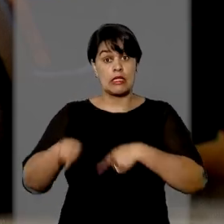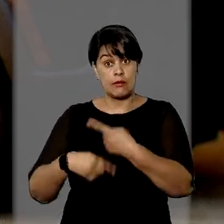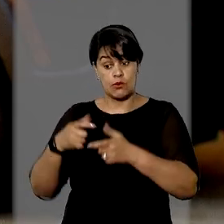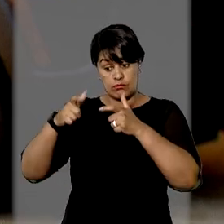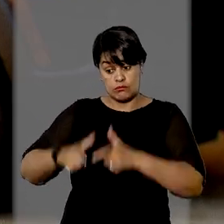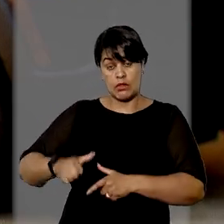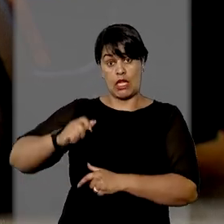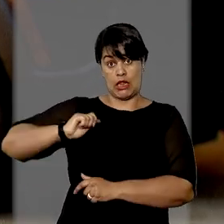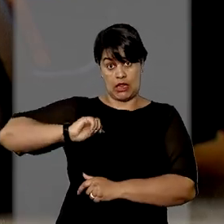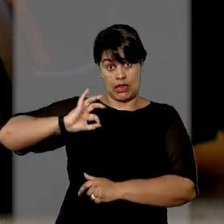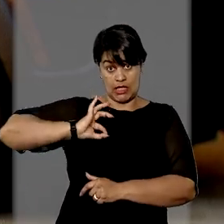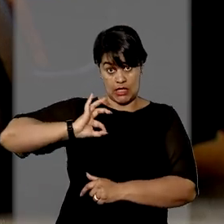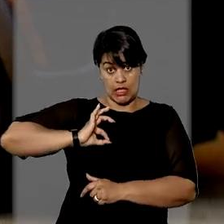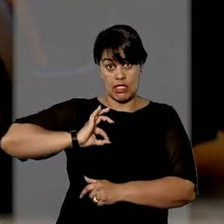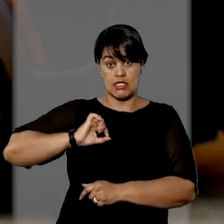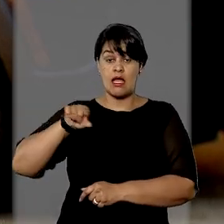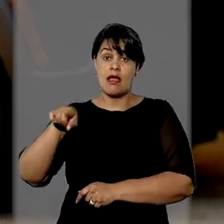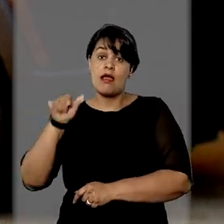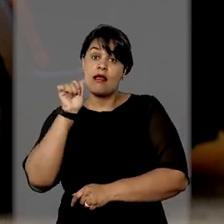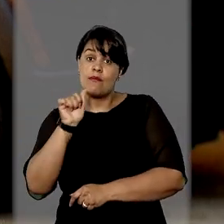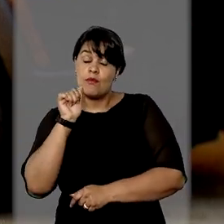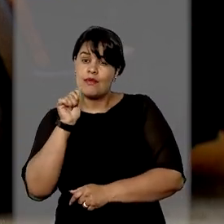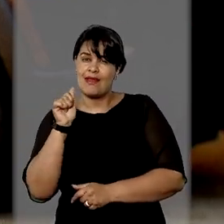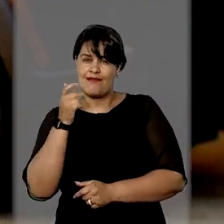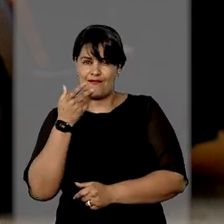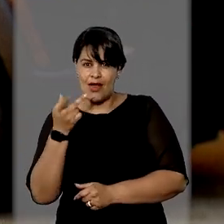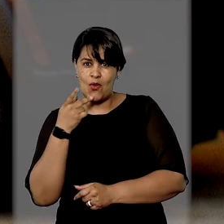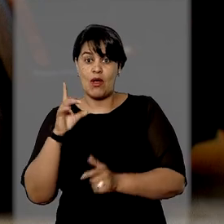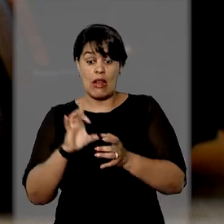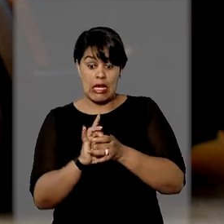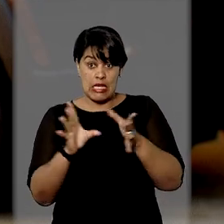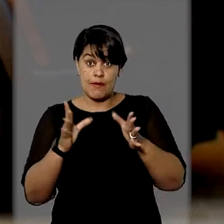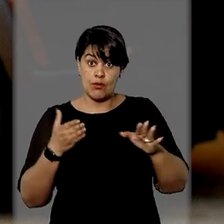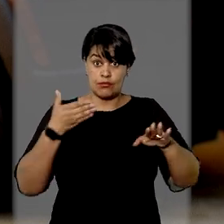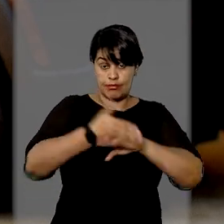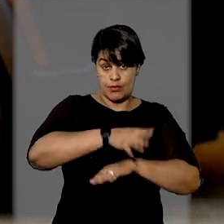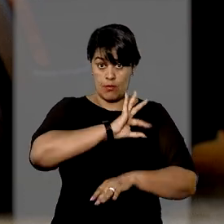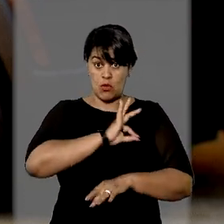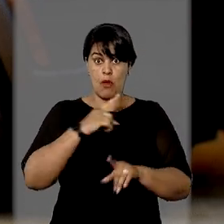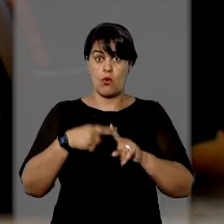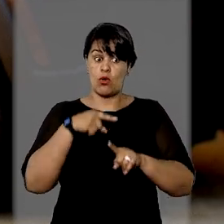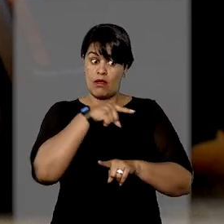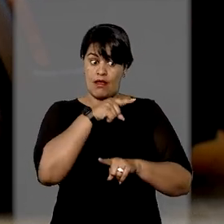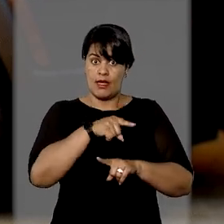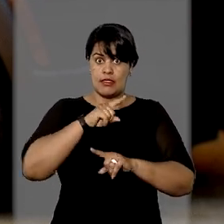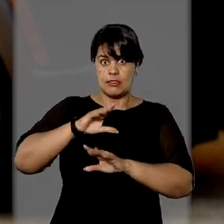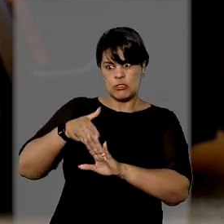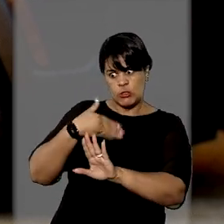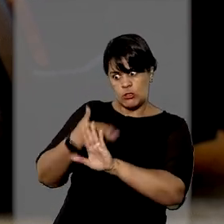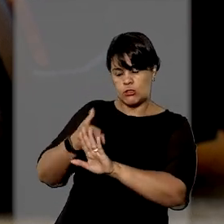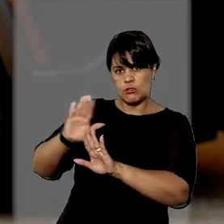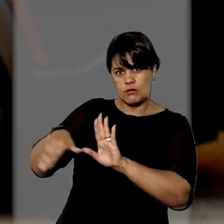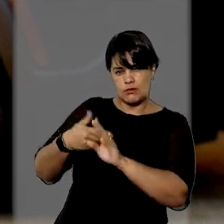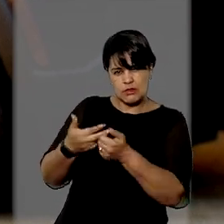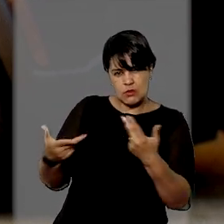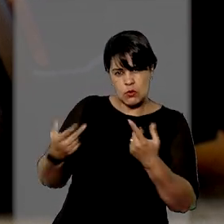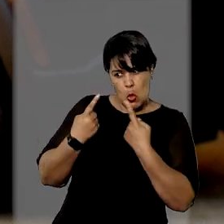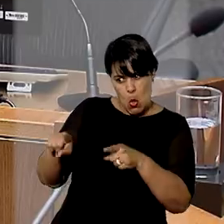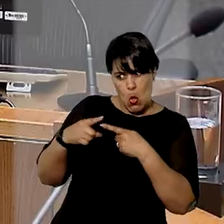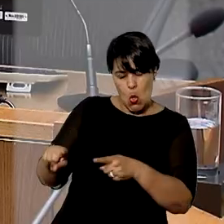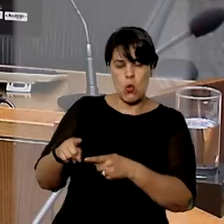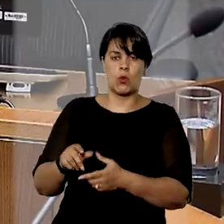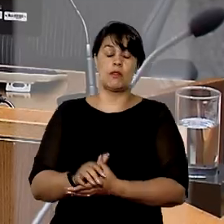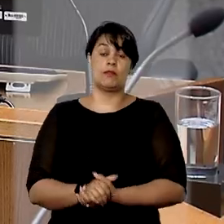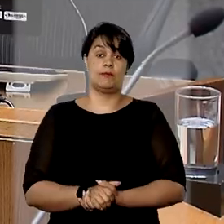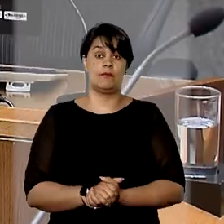delegacia, a mulher alegou que só permitiu a entrada dos policiais porque foi ameaçada de ser presa e perder a guarda do filho.